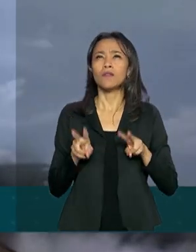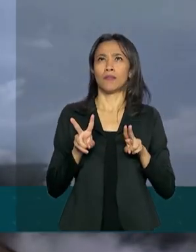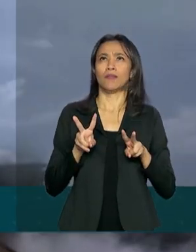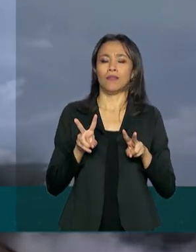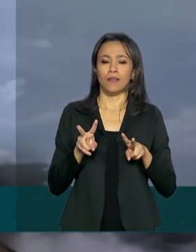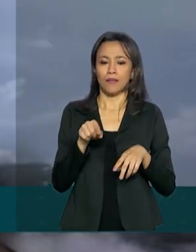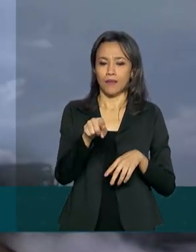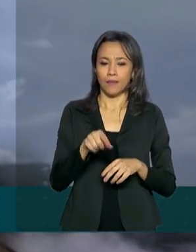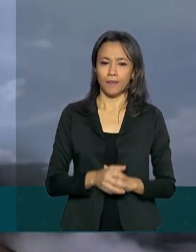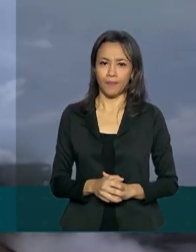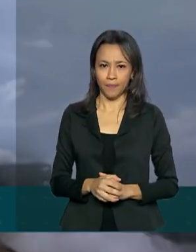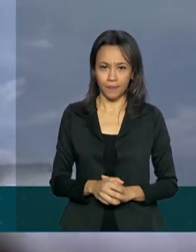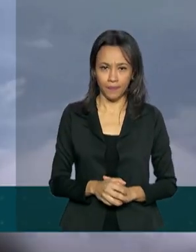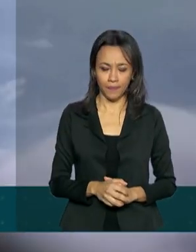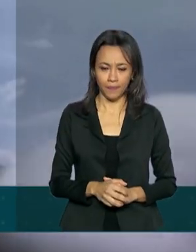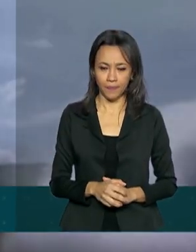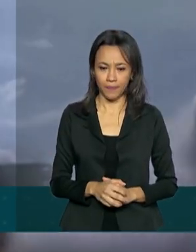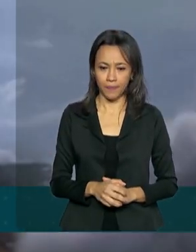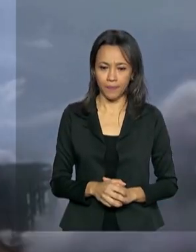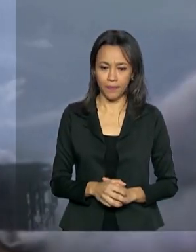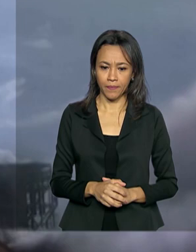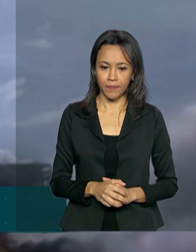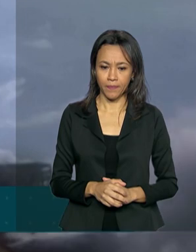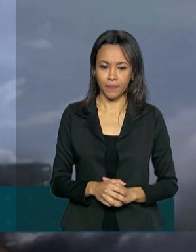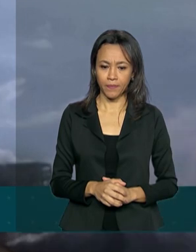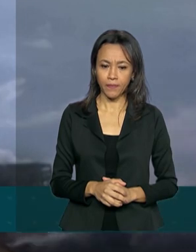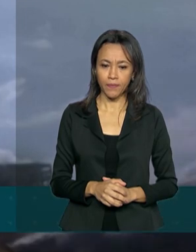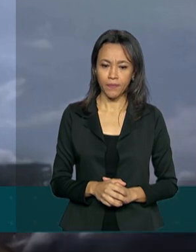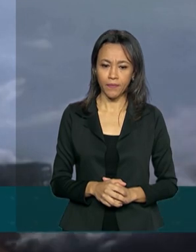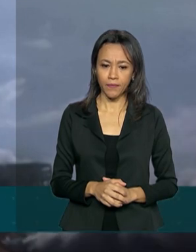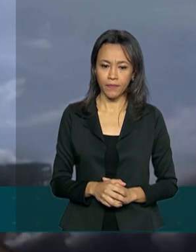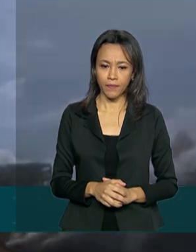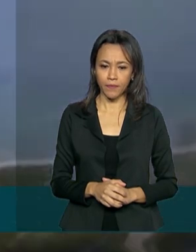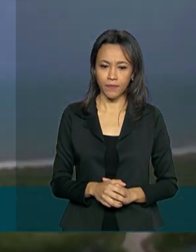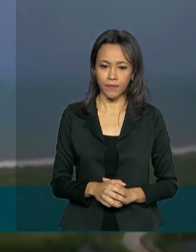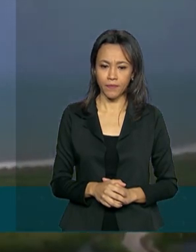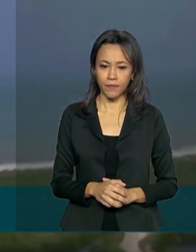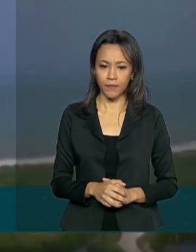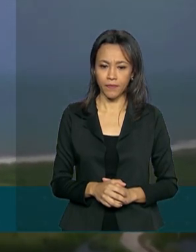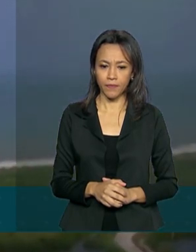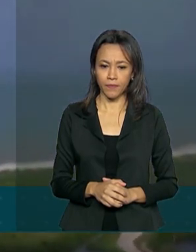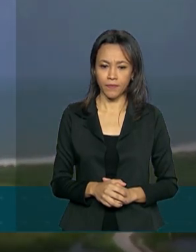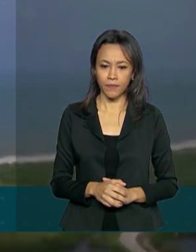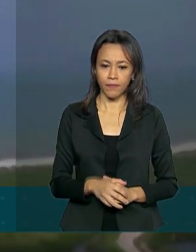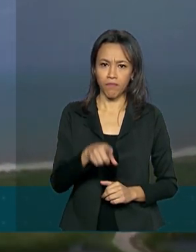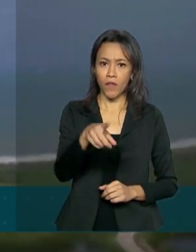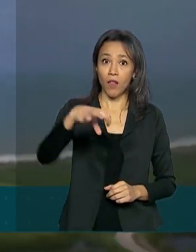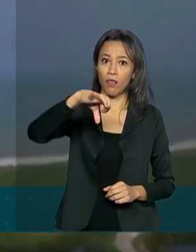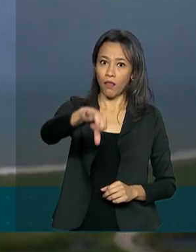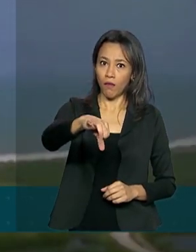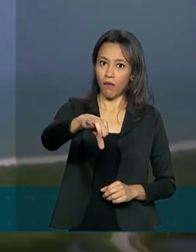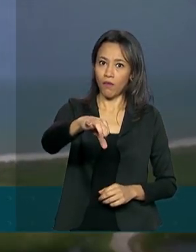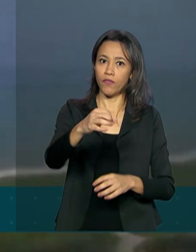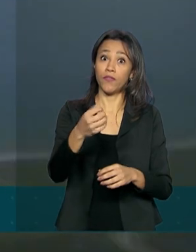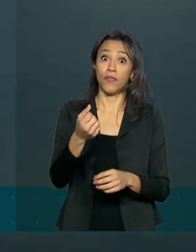anos depois